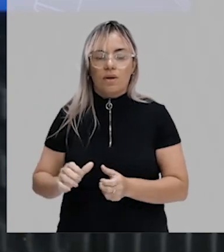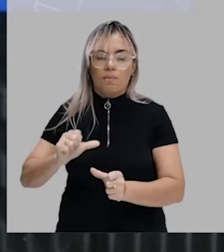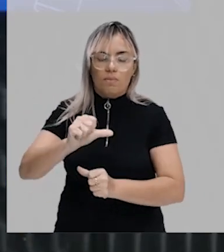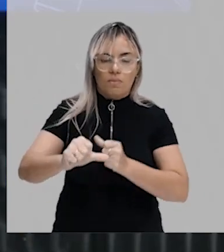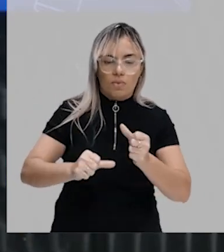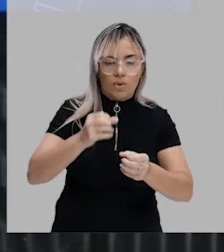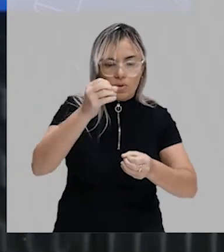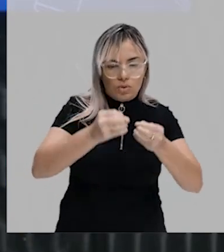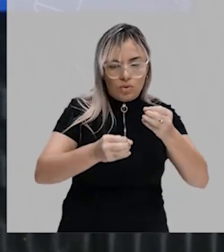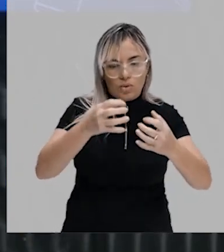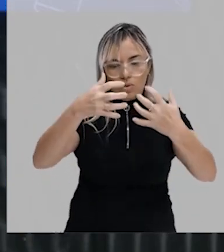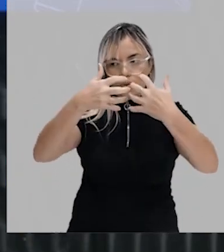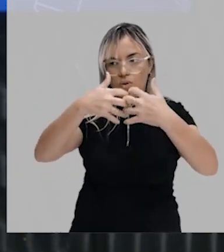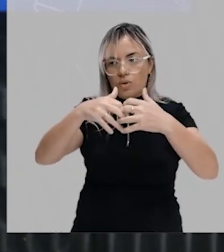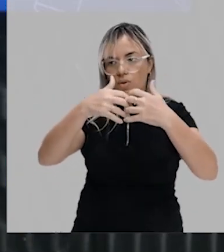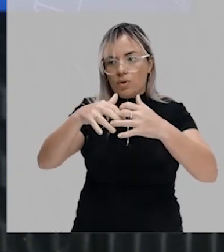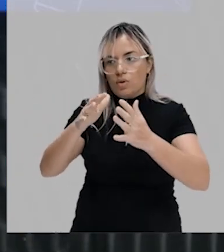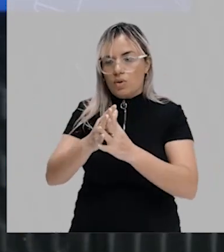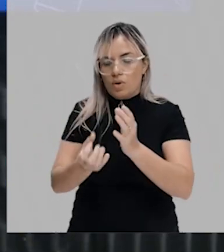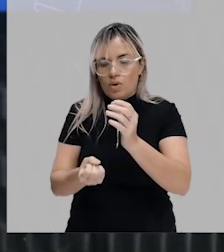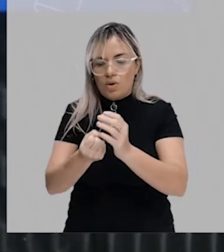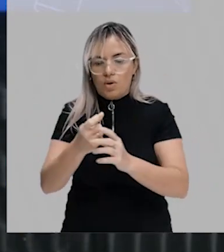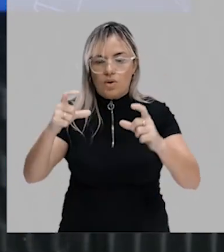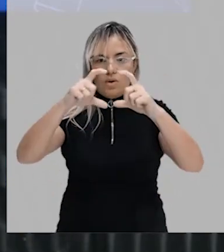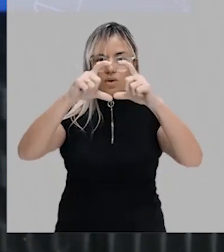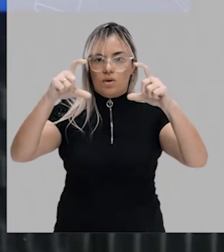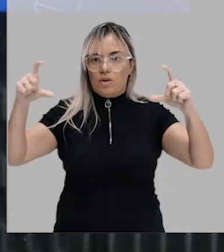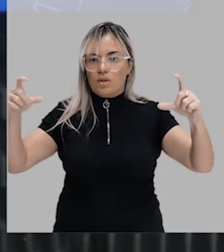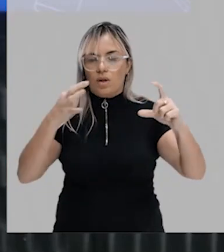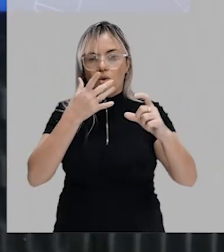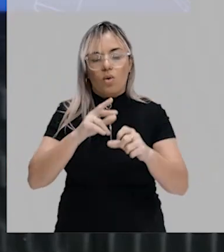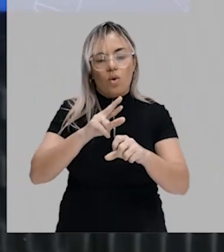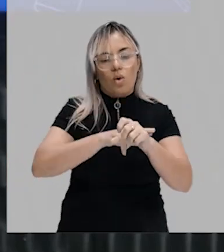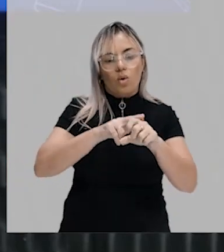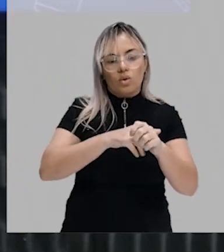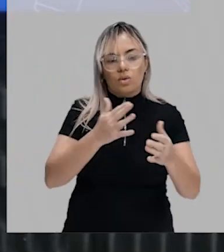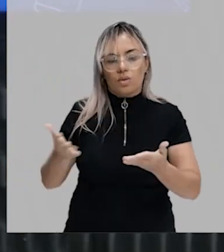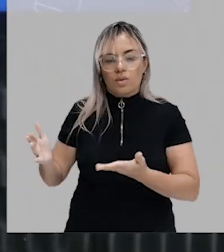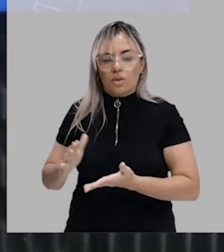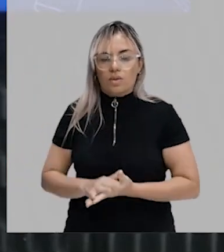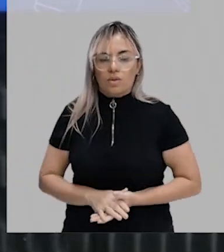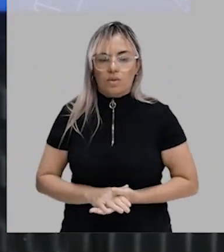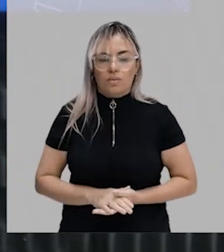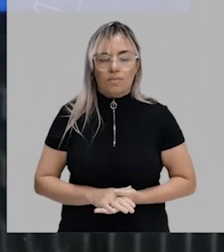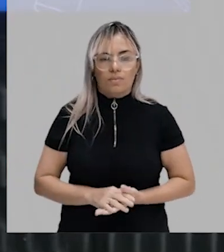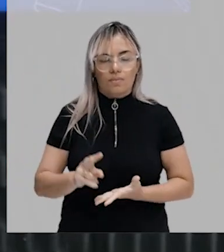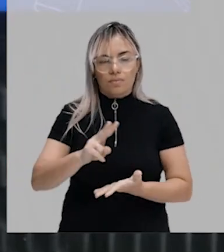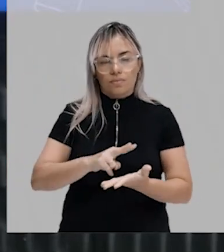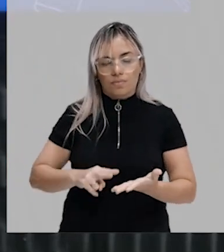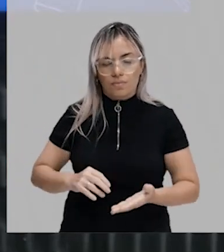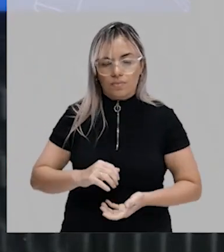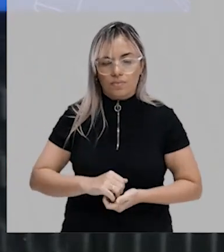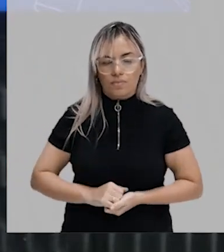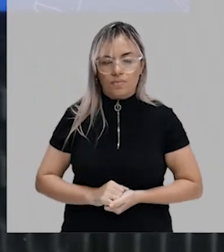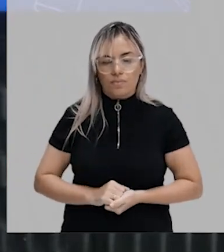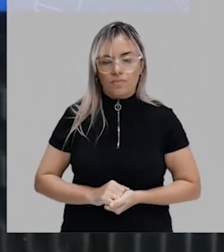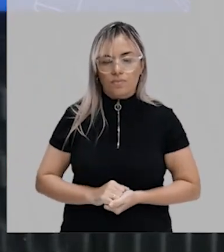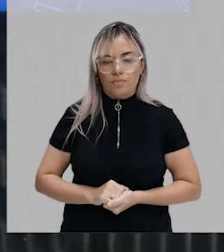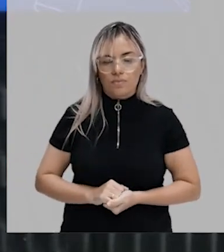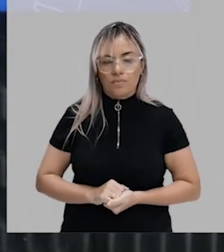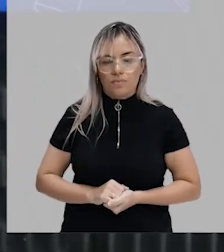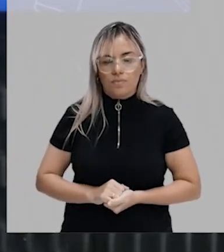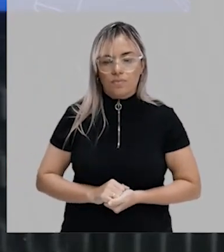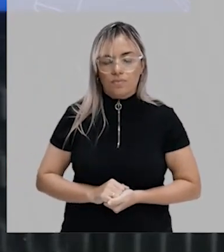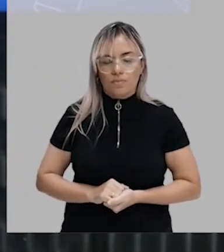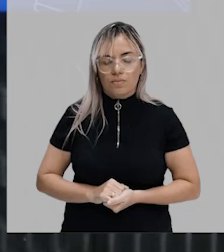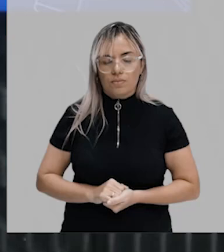Aí vai originar esse cordão nervoso aqui, ok? O estágio do desenvolvimento embrionário em que ocorre a